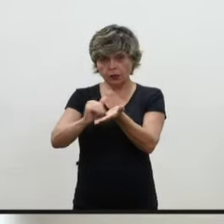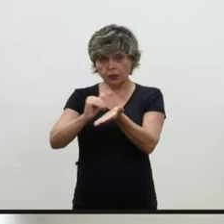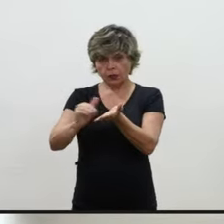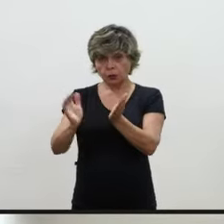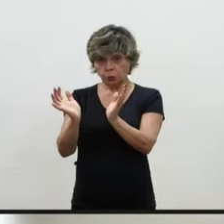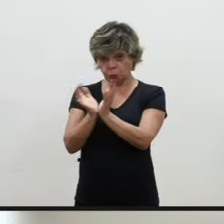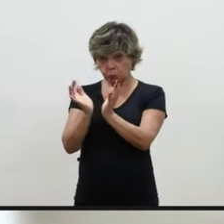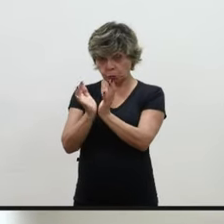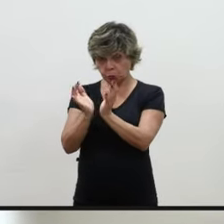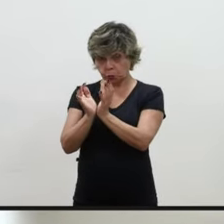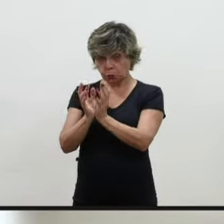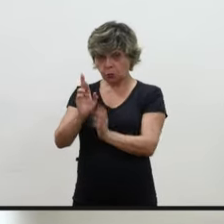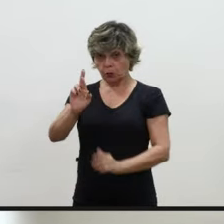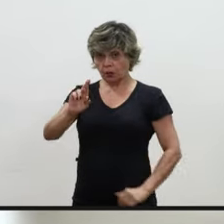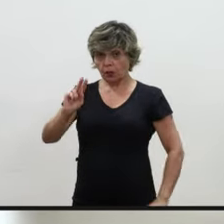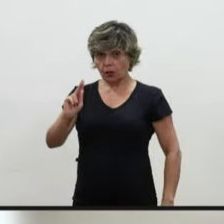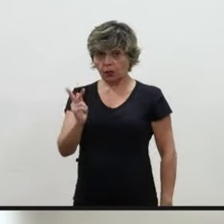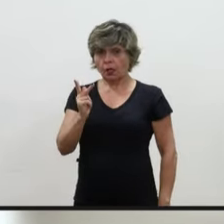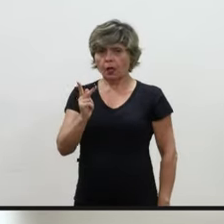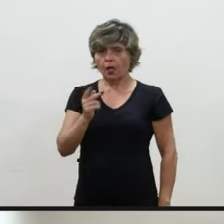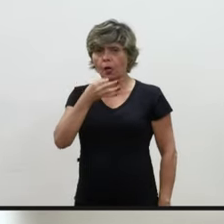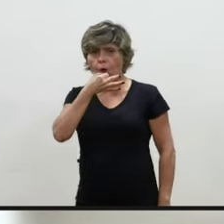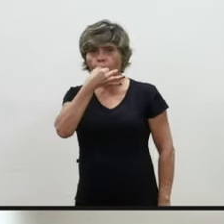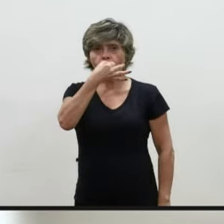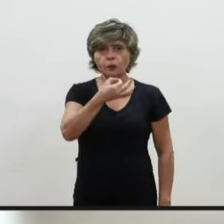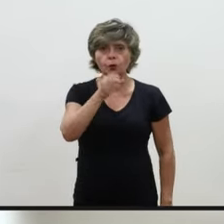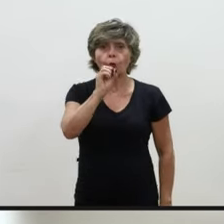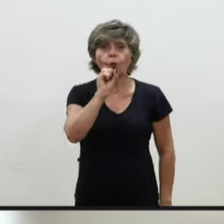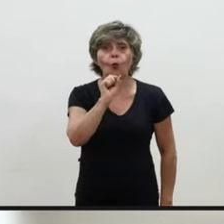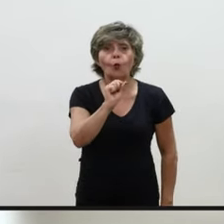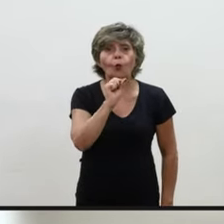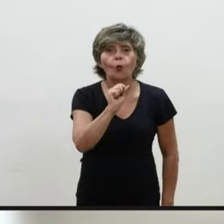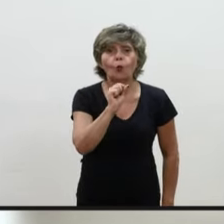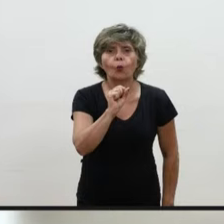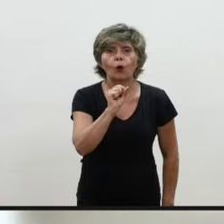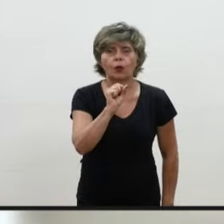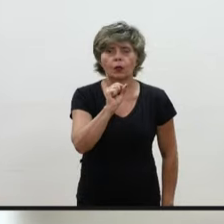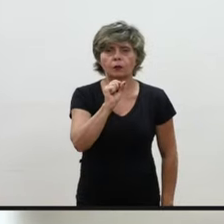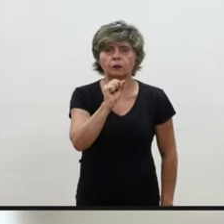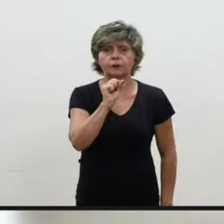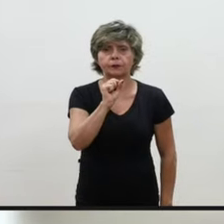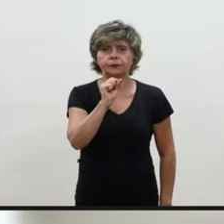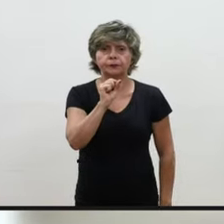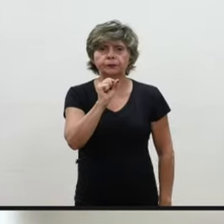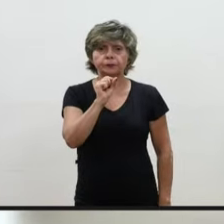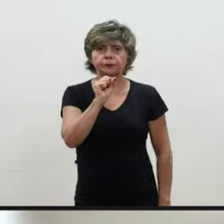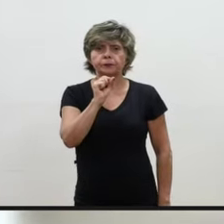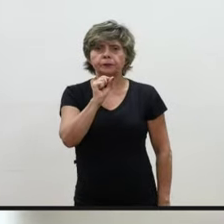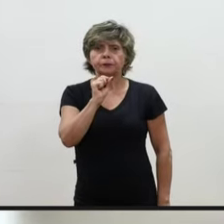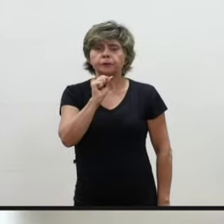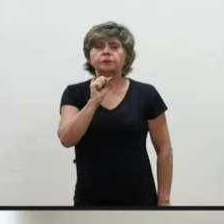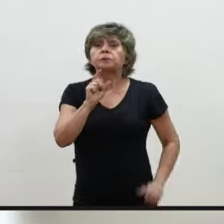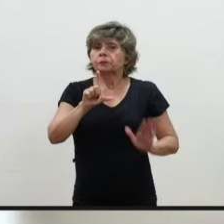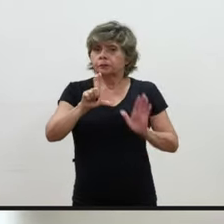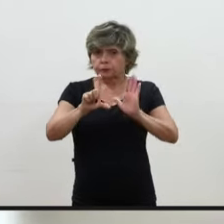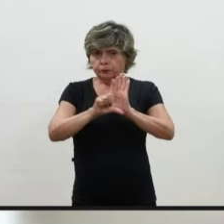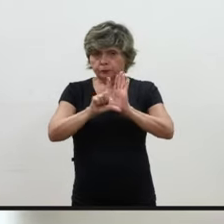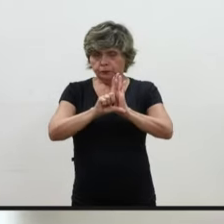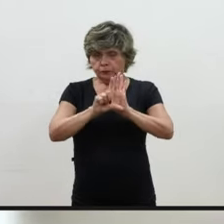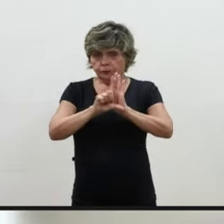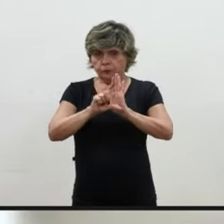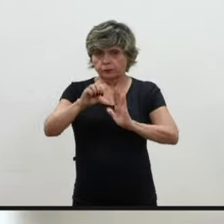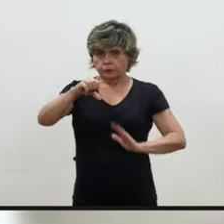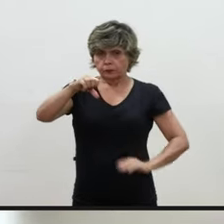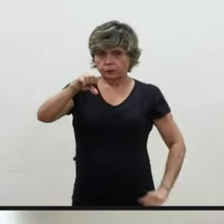manifestou-se no sentido de que essa lei, a Lei